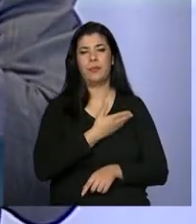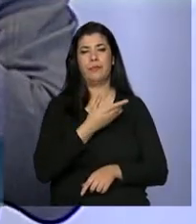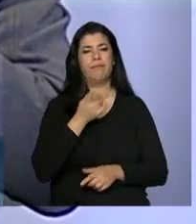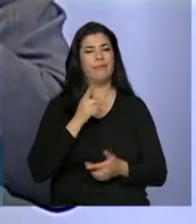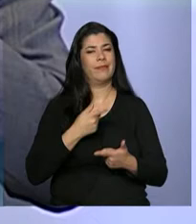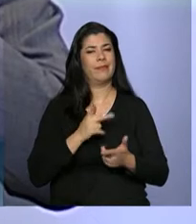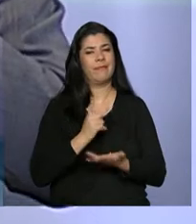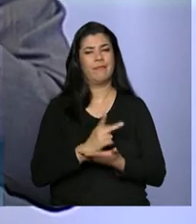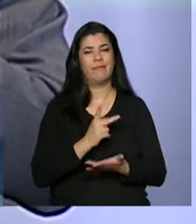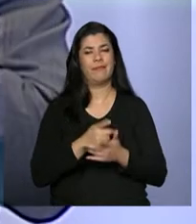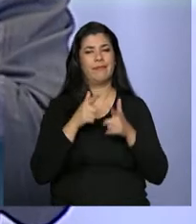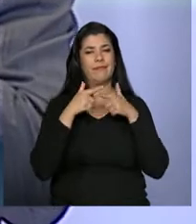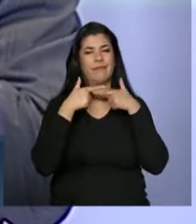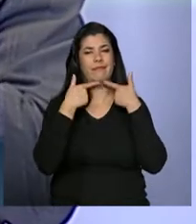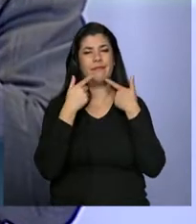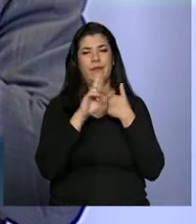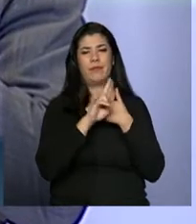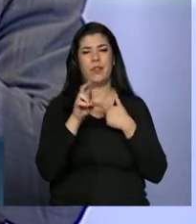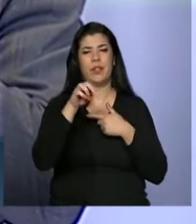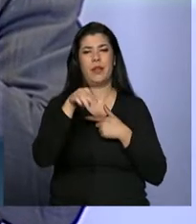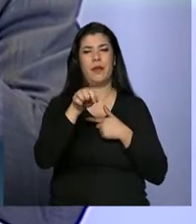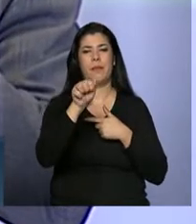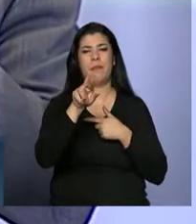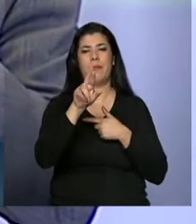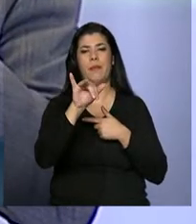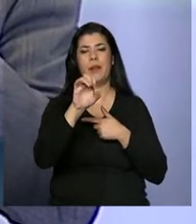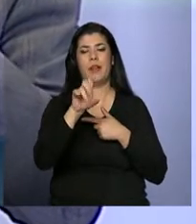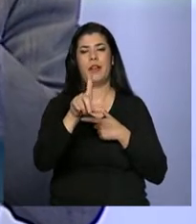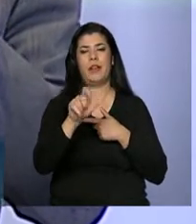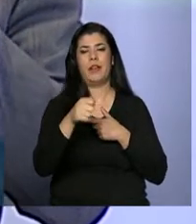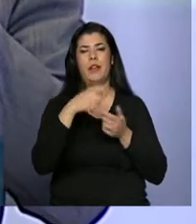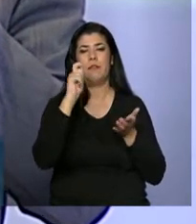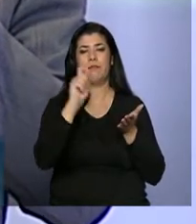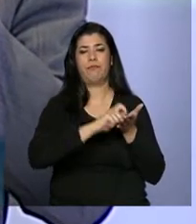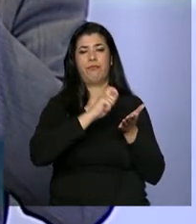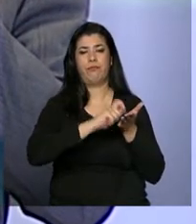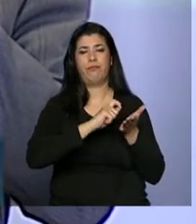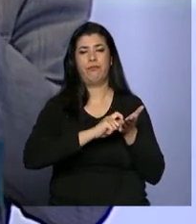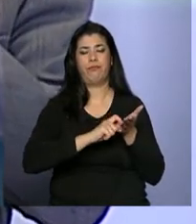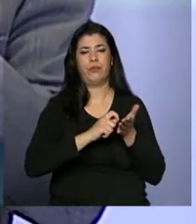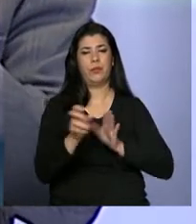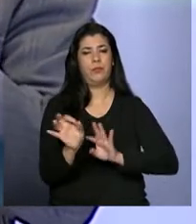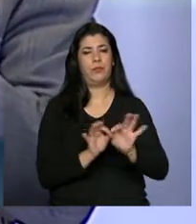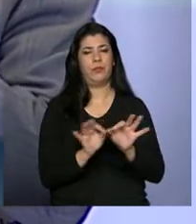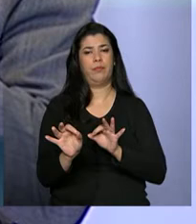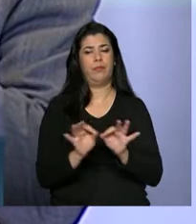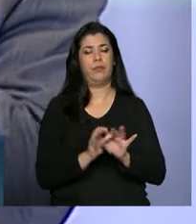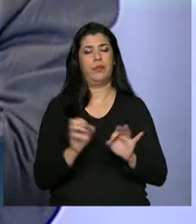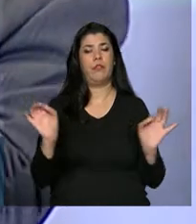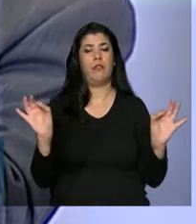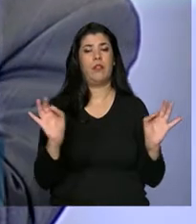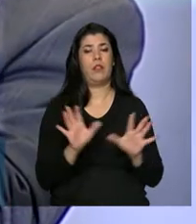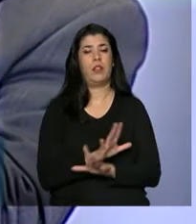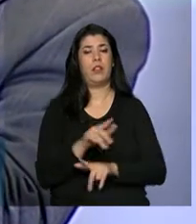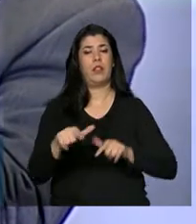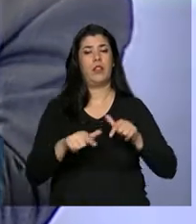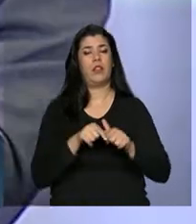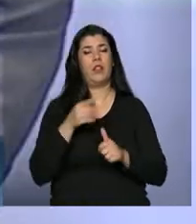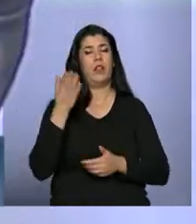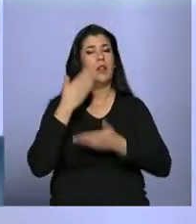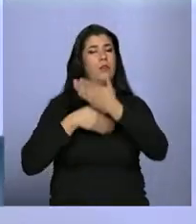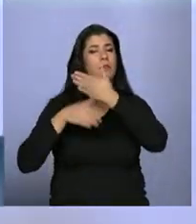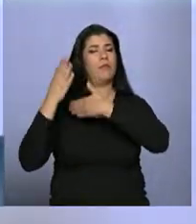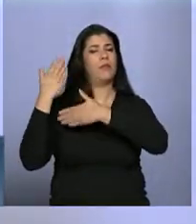lembro de Mariela, desde a época em que estávamos escrevendo o primeiro Plano Nacional de Erradicação do Trabalho Escravo, lá na OIT,